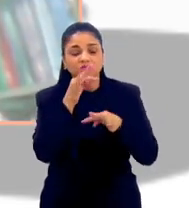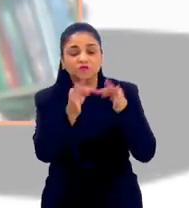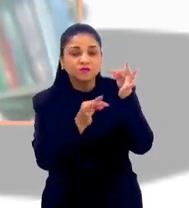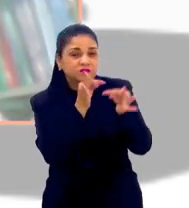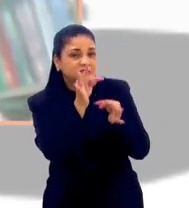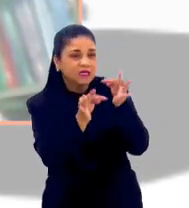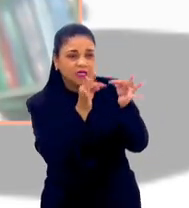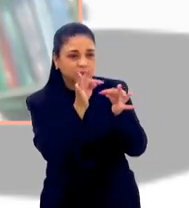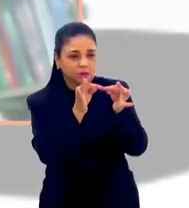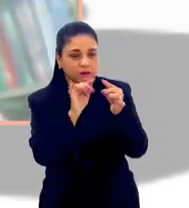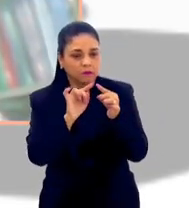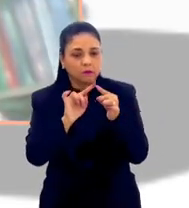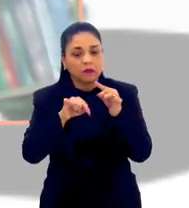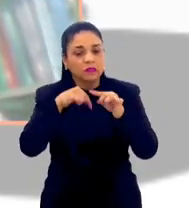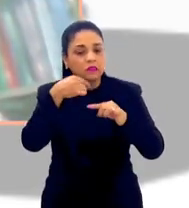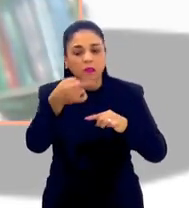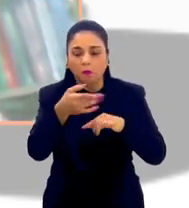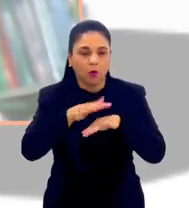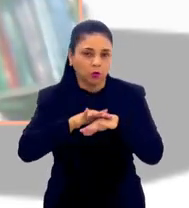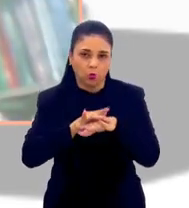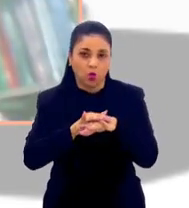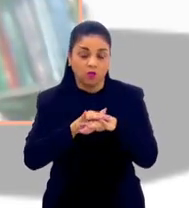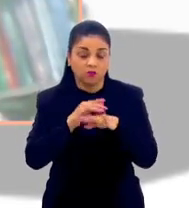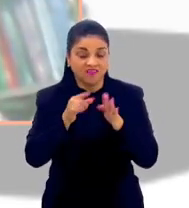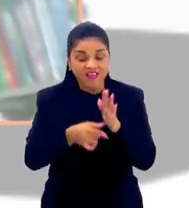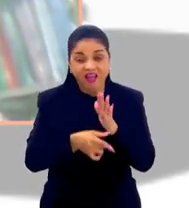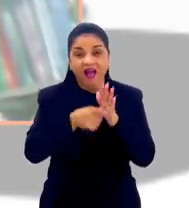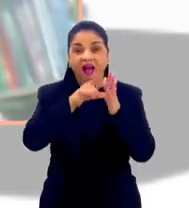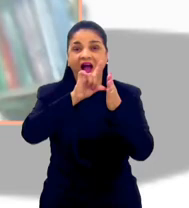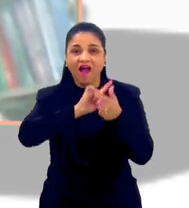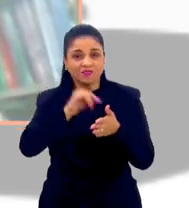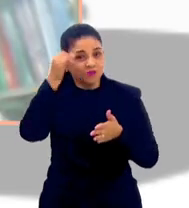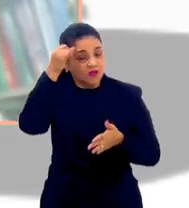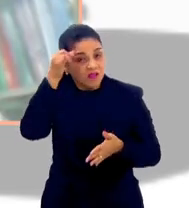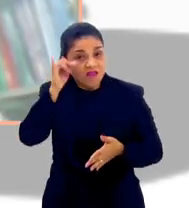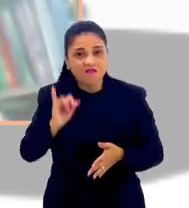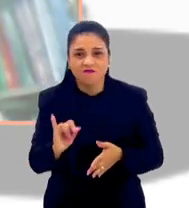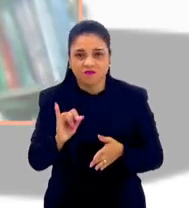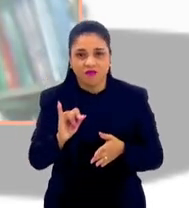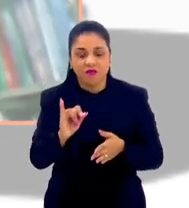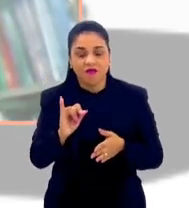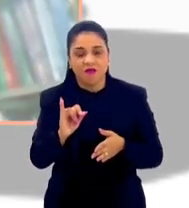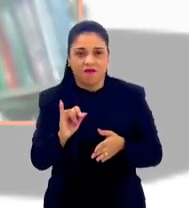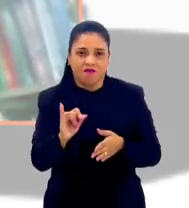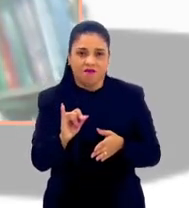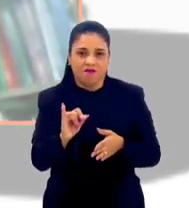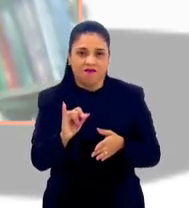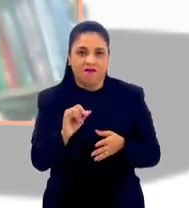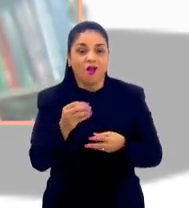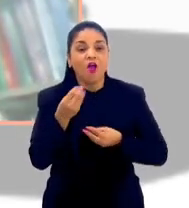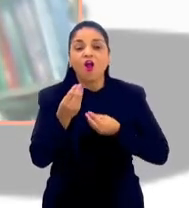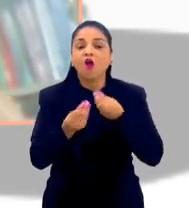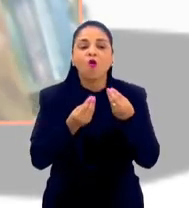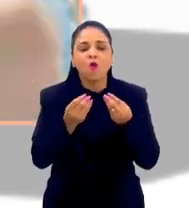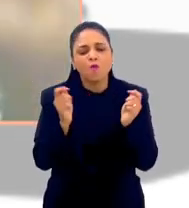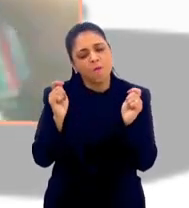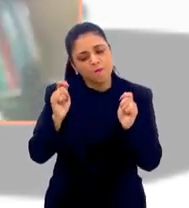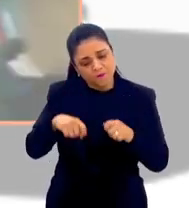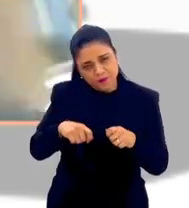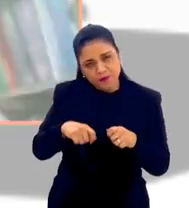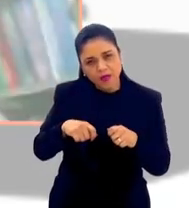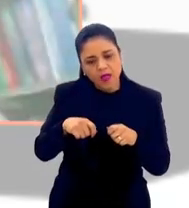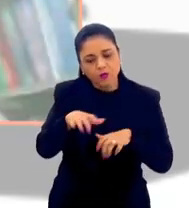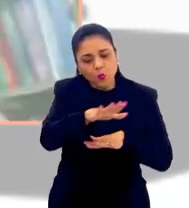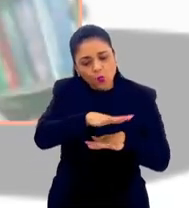tratamento a posteriori, eu tenho que ser anterior. E para ser anterior, o que eu posso fazer